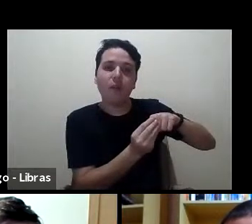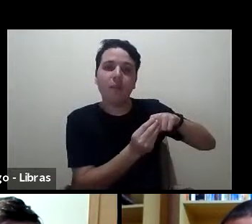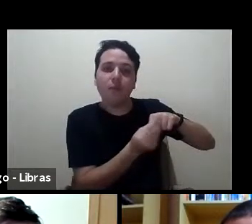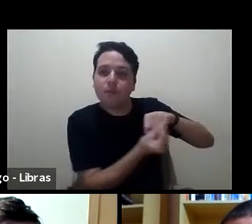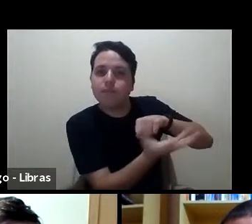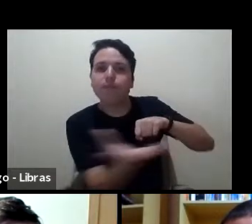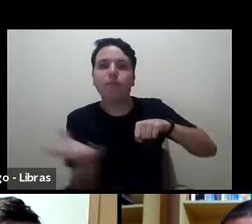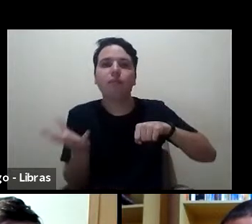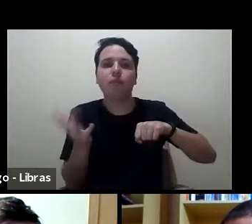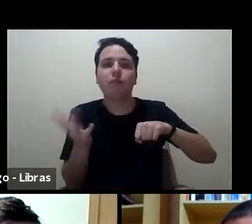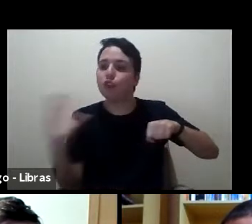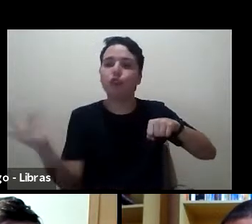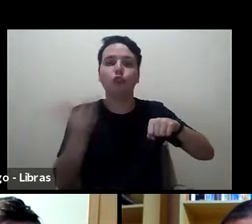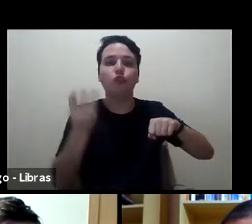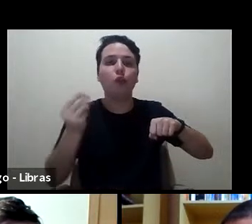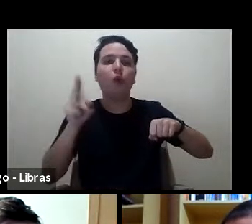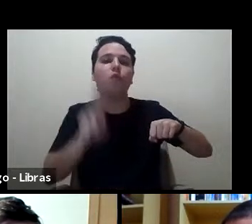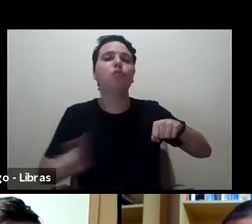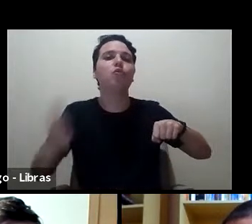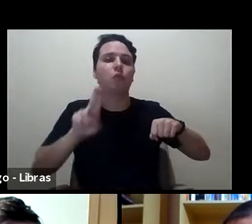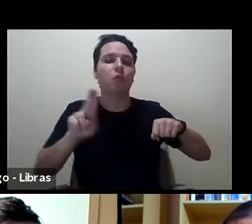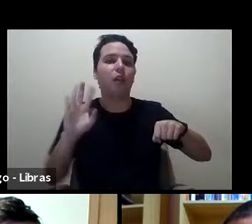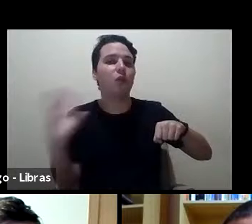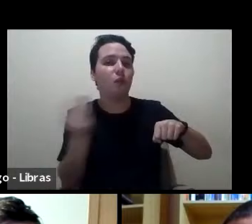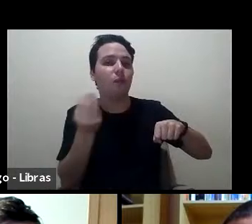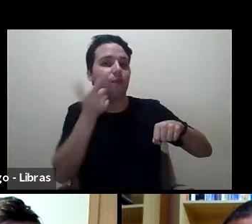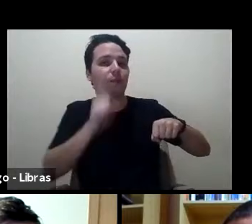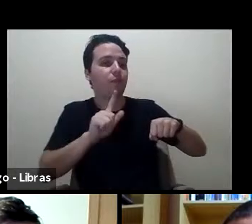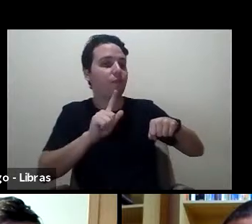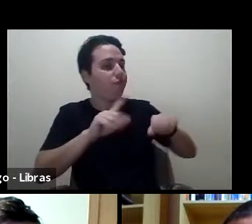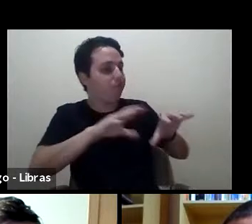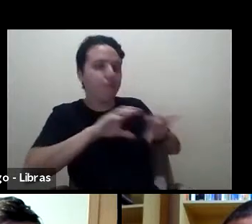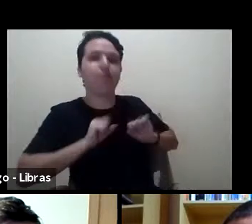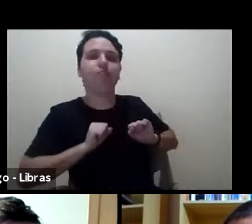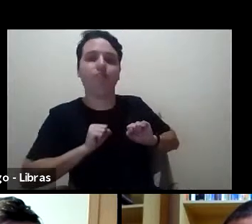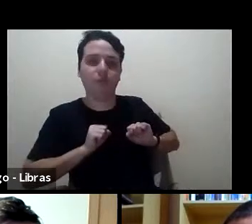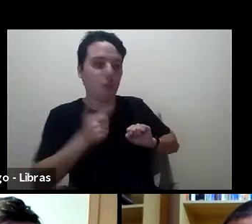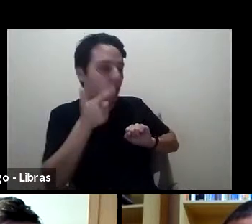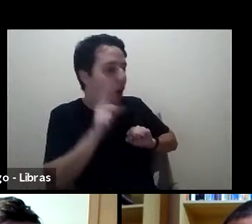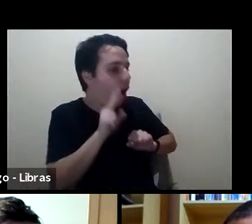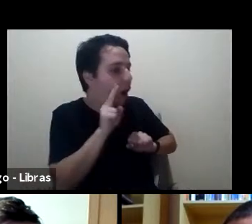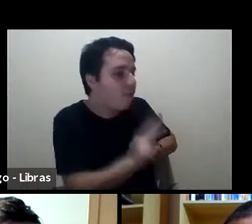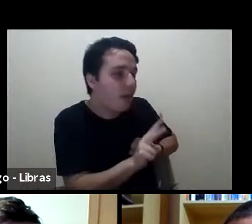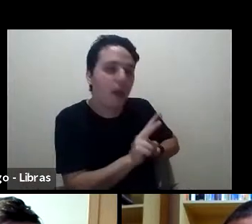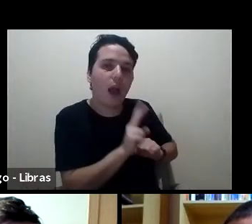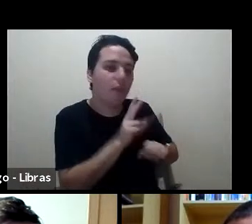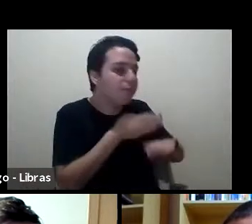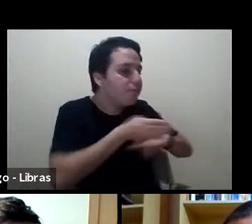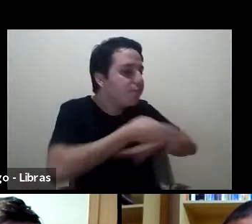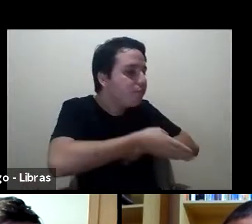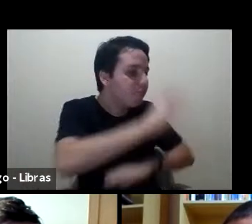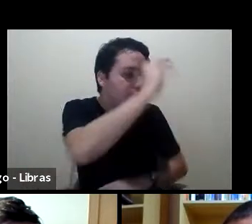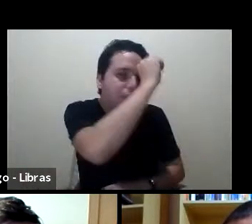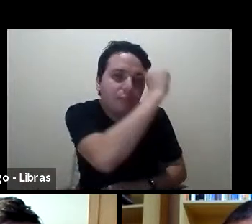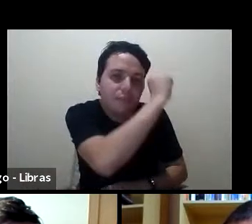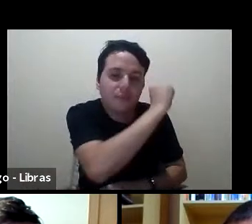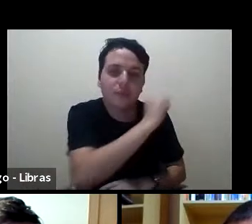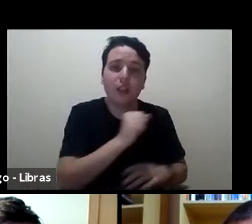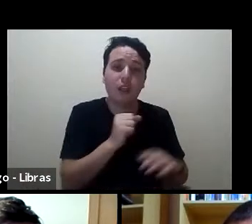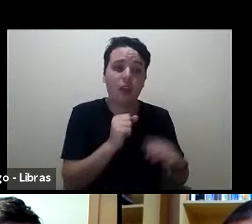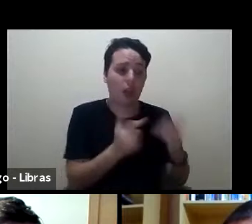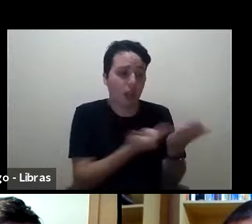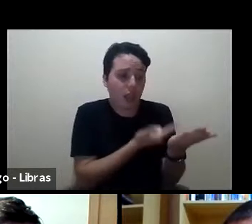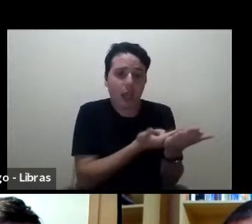usáveis em esse sentido. E se o livro tem uma ideia que vai formular, ajudar a formular